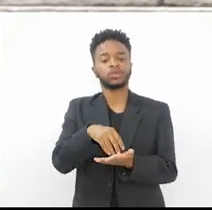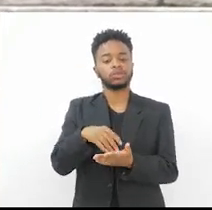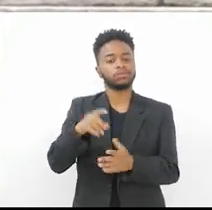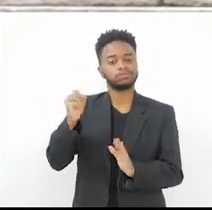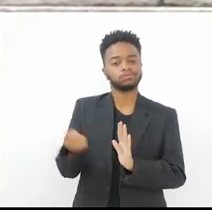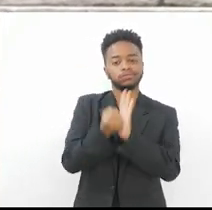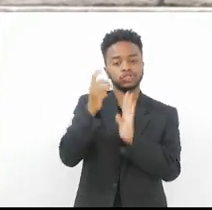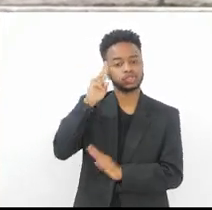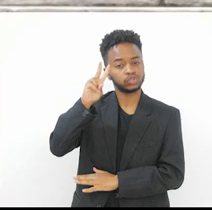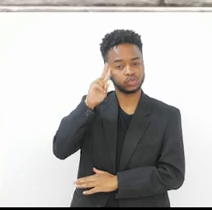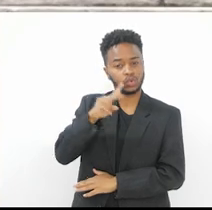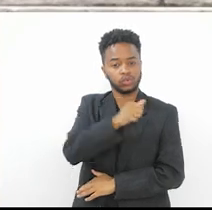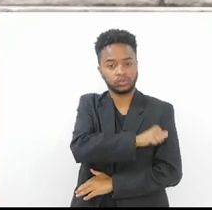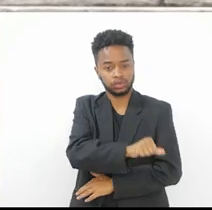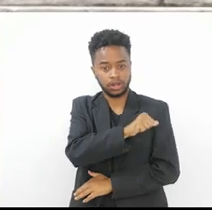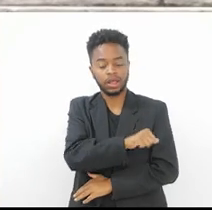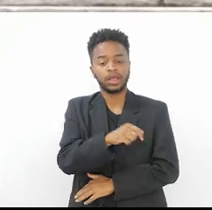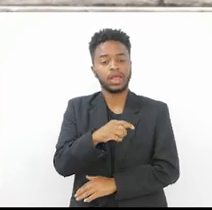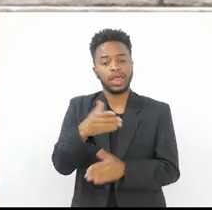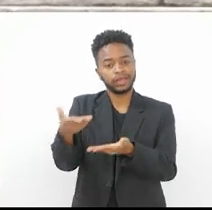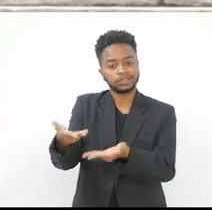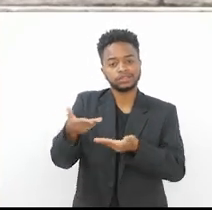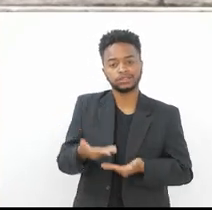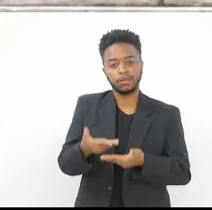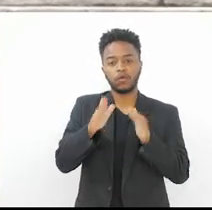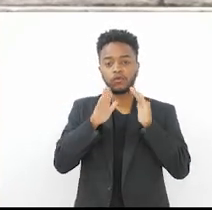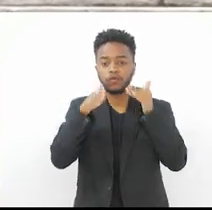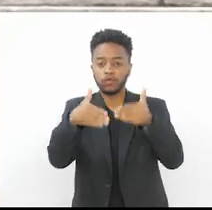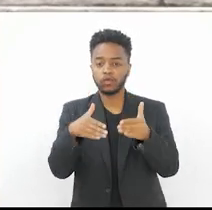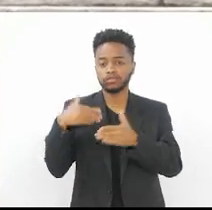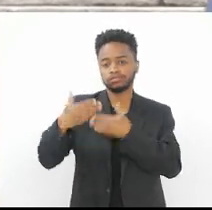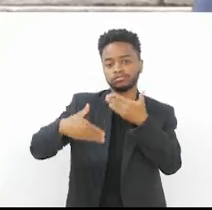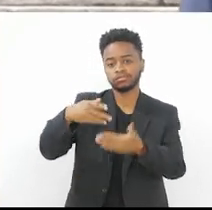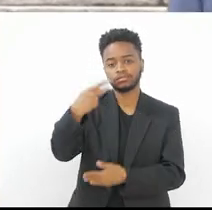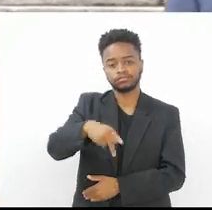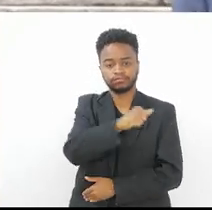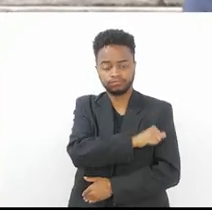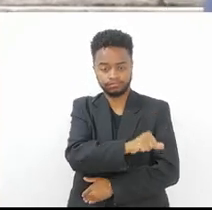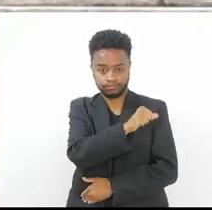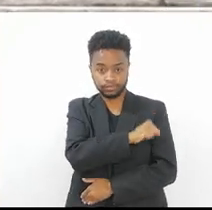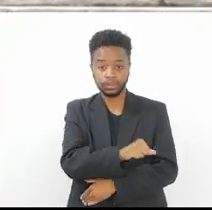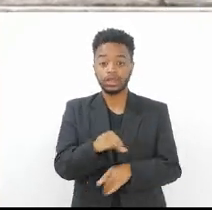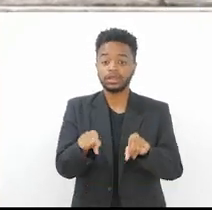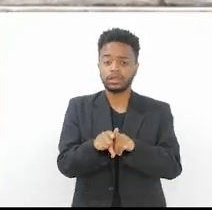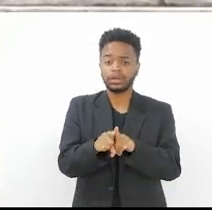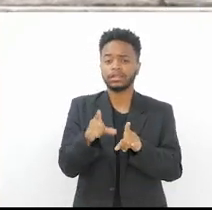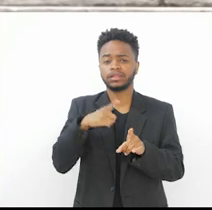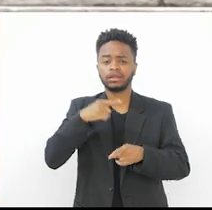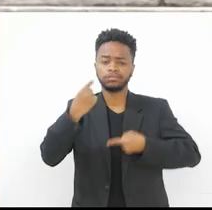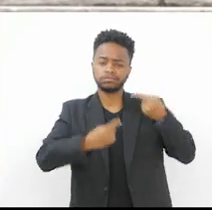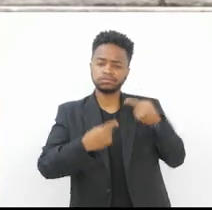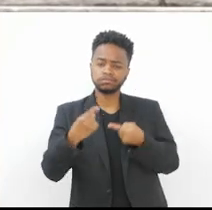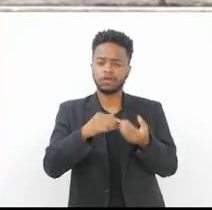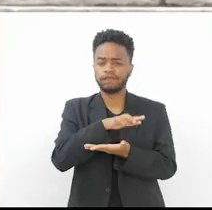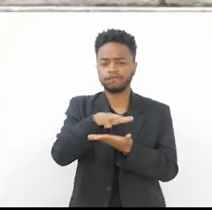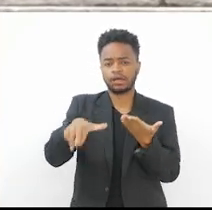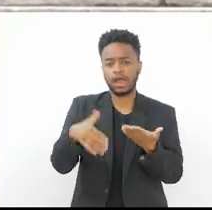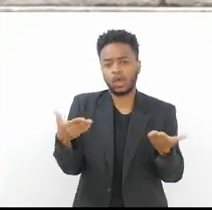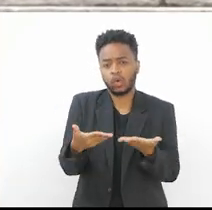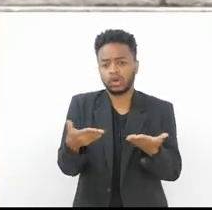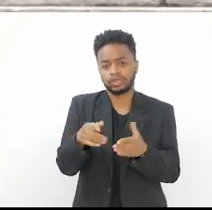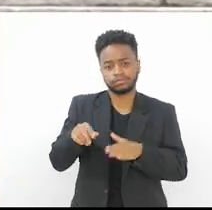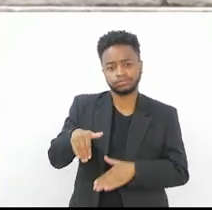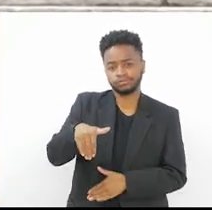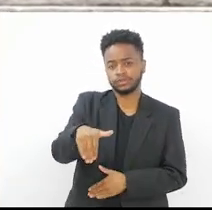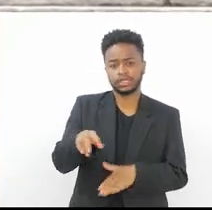jornada G20 do Fórum Permanente de Desenvolvimento aqui do Estado do Rio de Janeiro. Uma série de debates ao longo